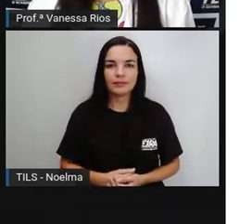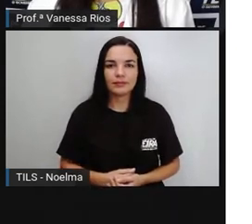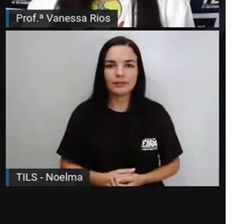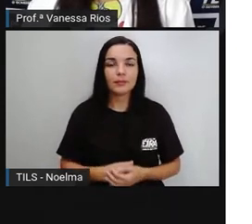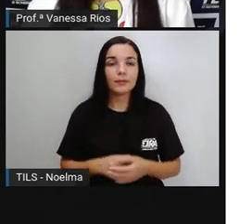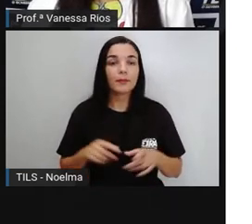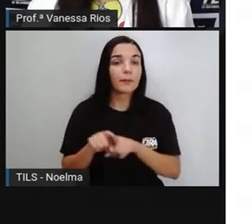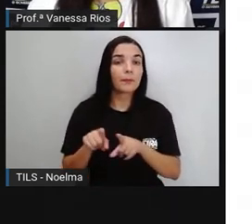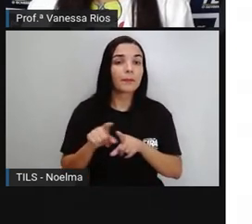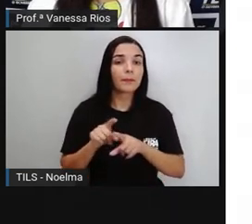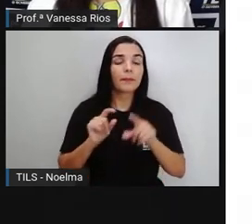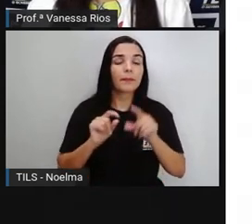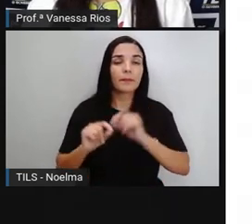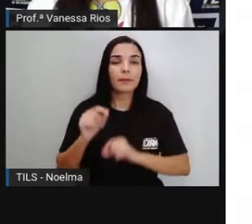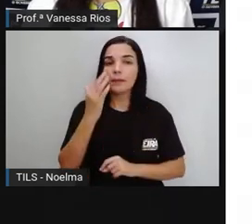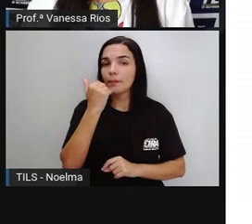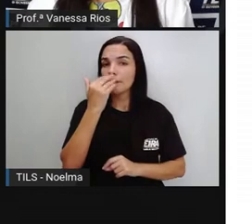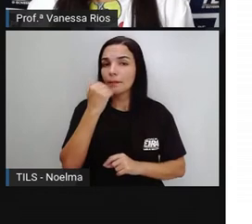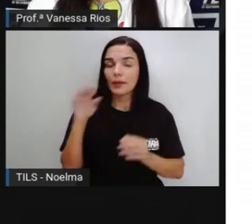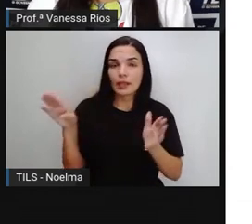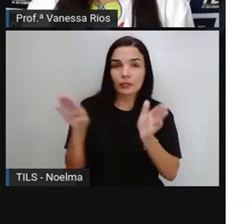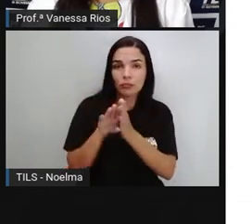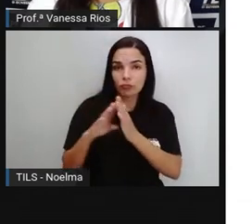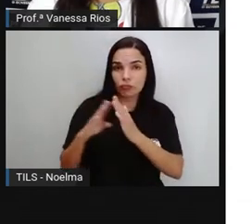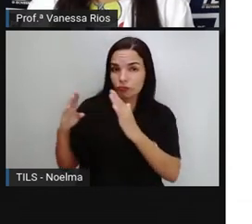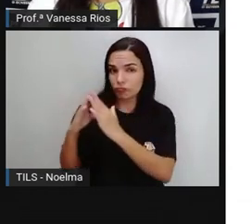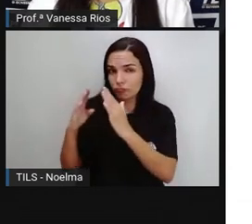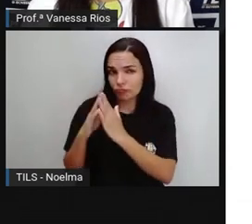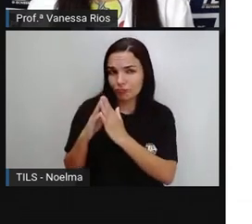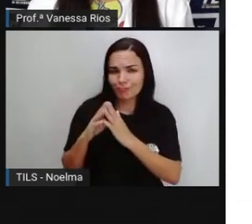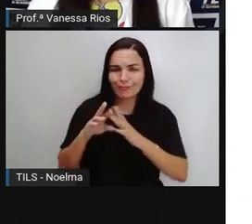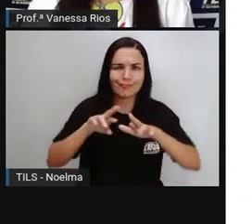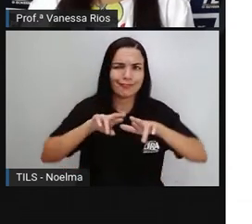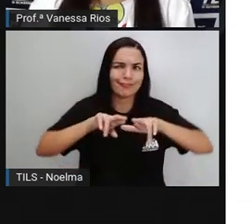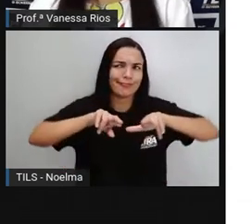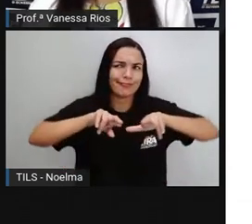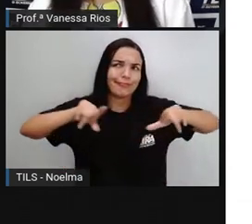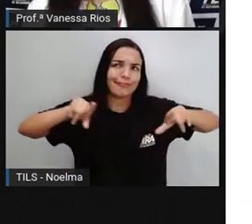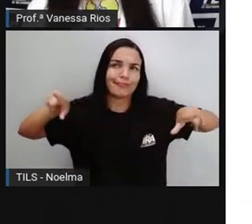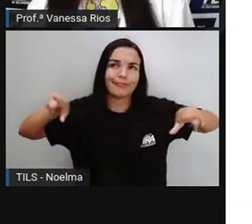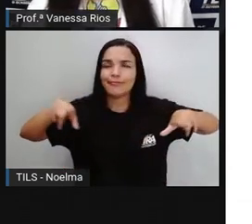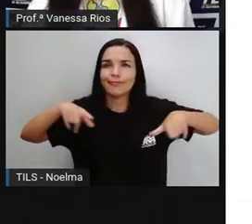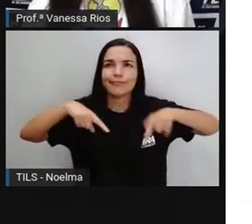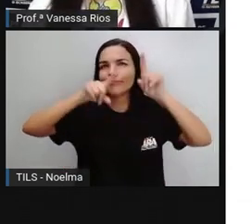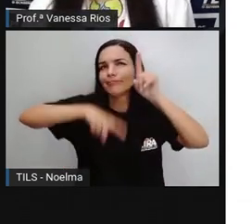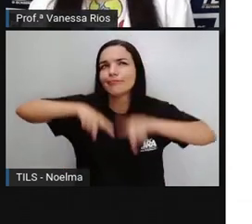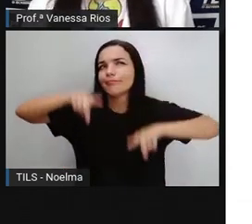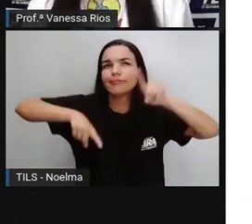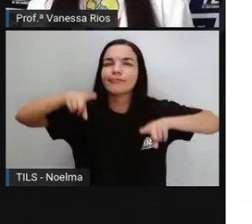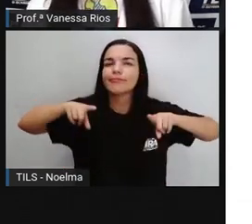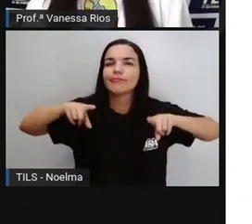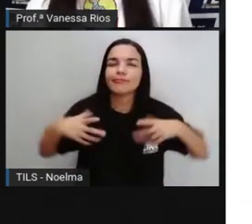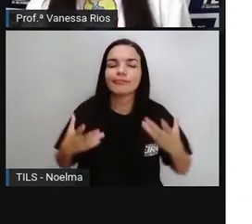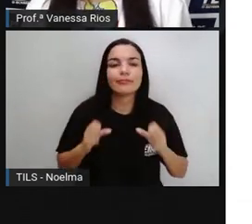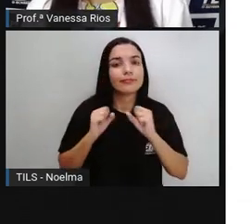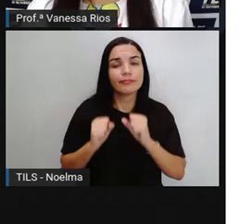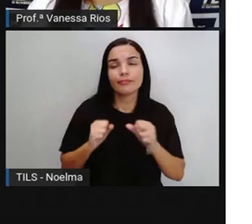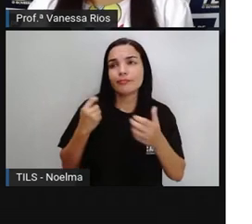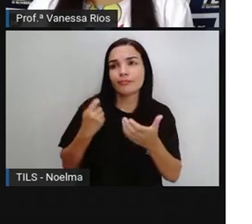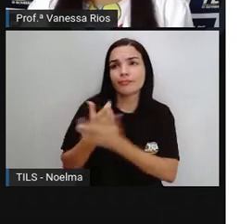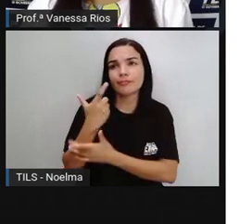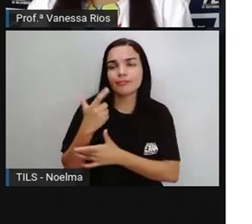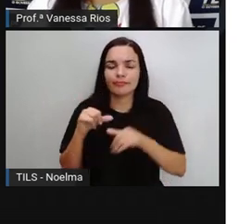E aí os alimentos, eles chegam à nossa casa de diversas formas. Porque a gente pode adquirir os alimentos na feira, no